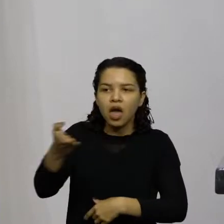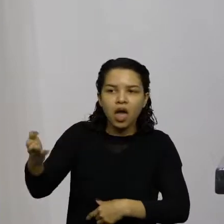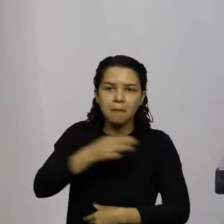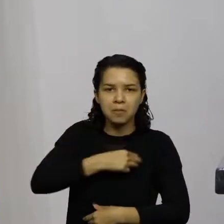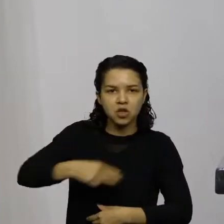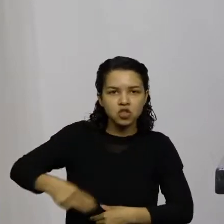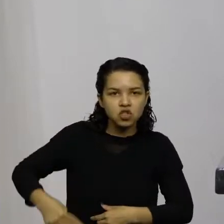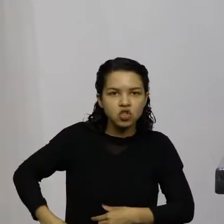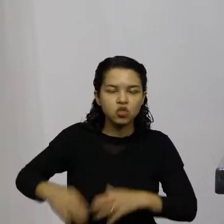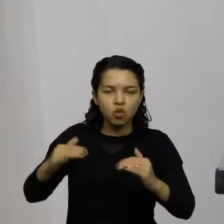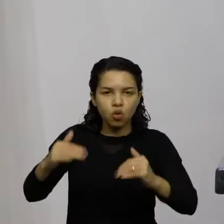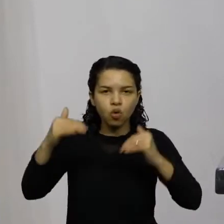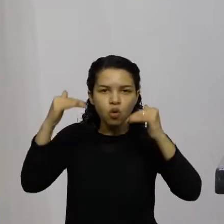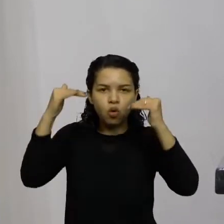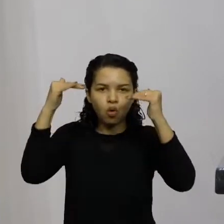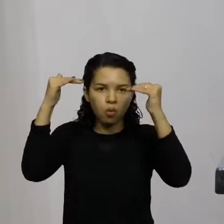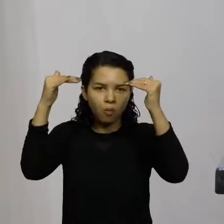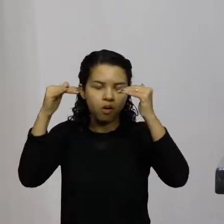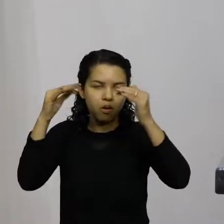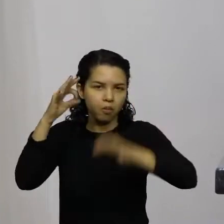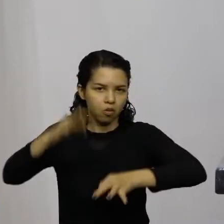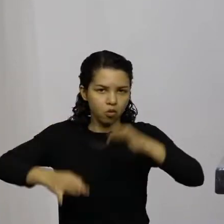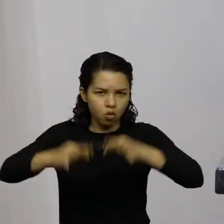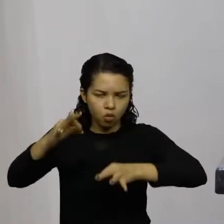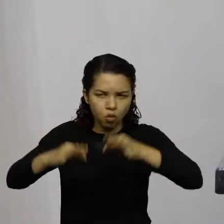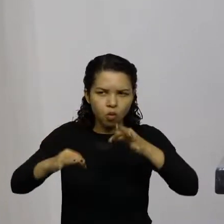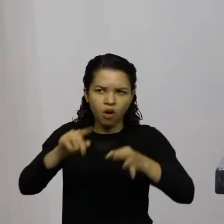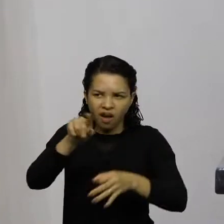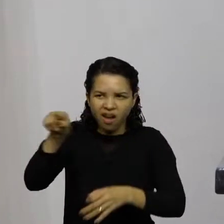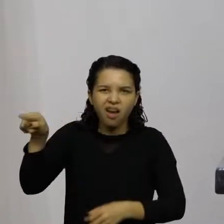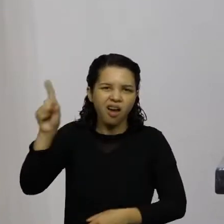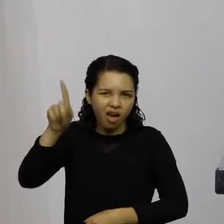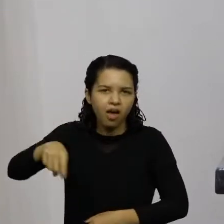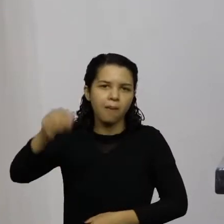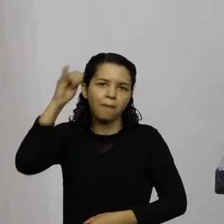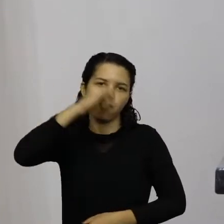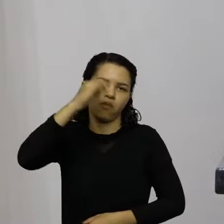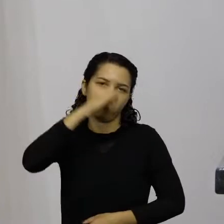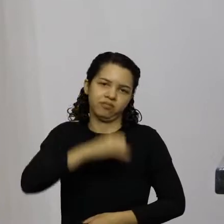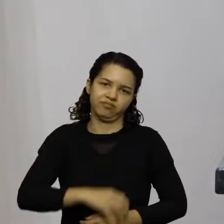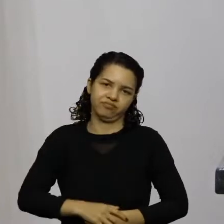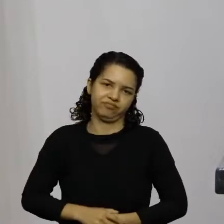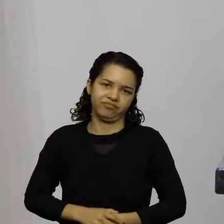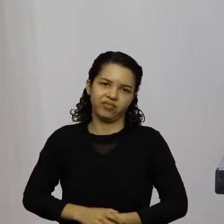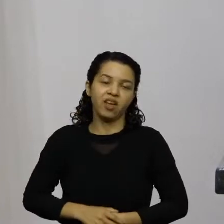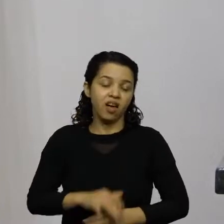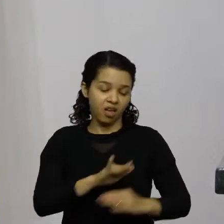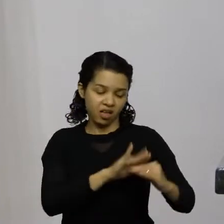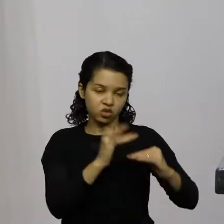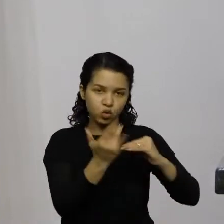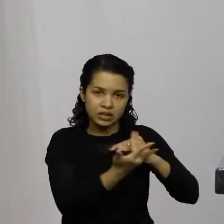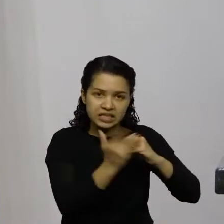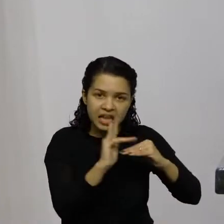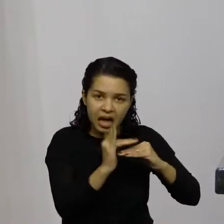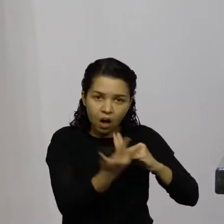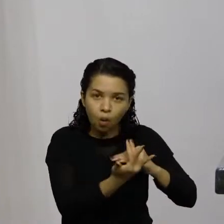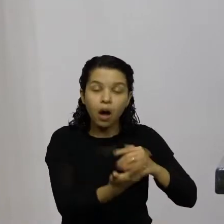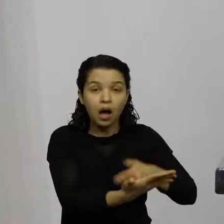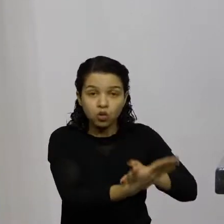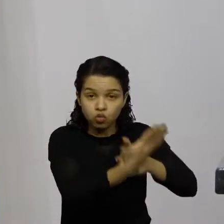foi a rede social que permitiu a gente saber que no cardápio